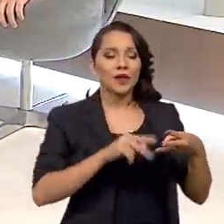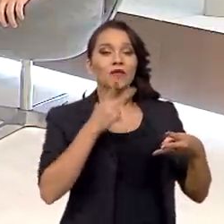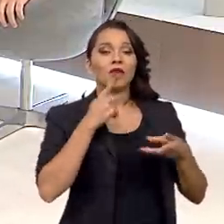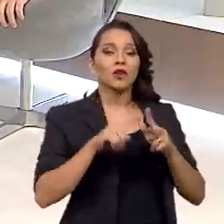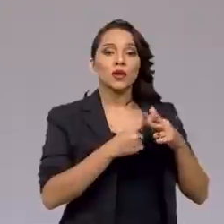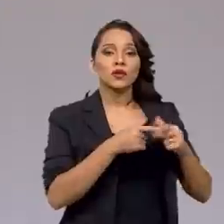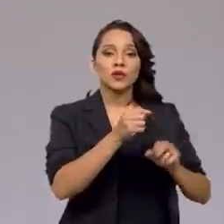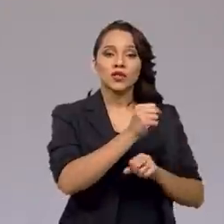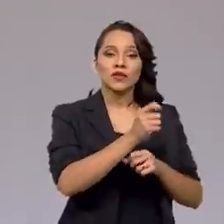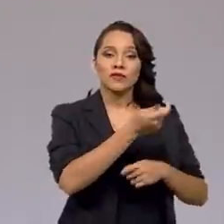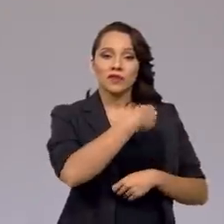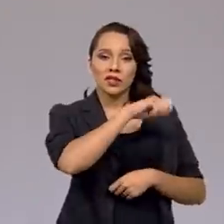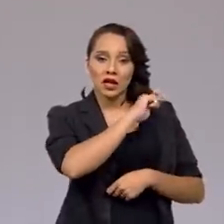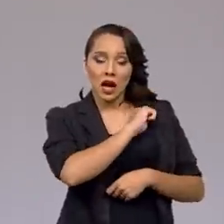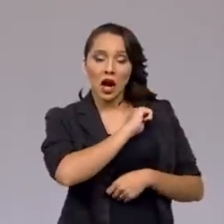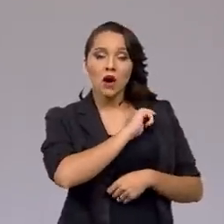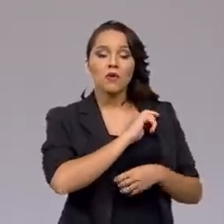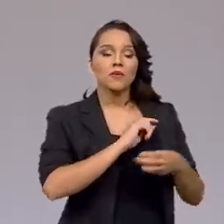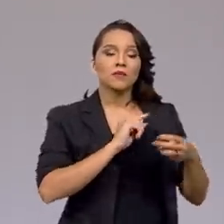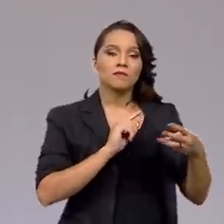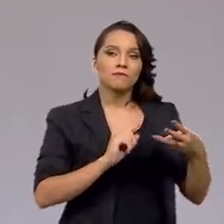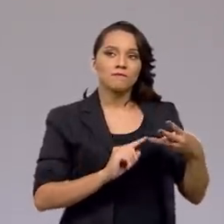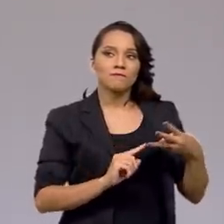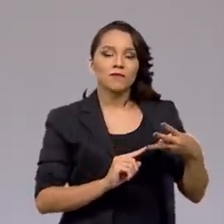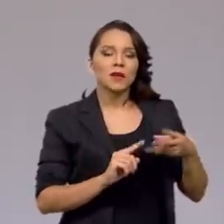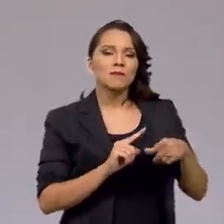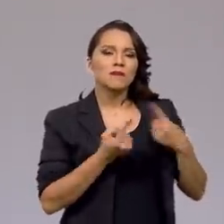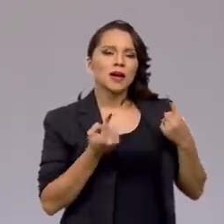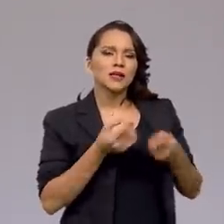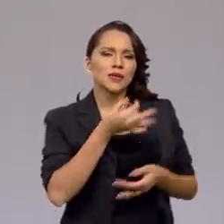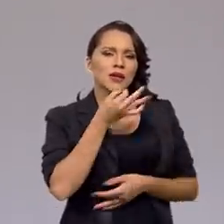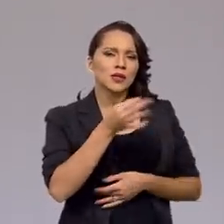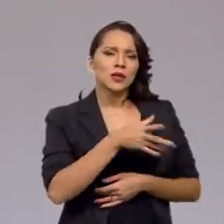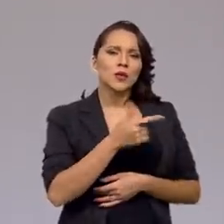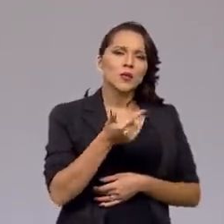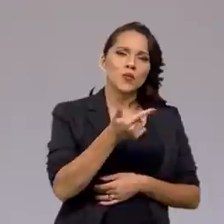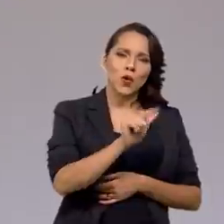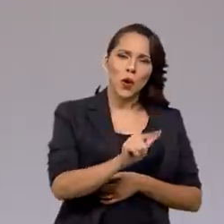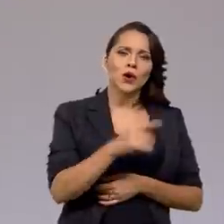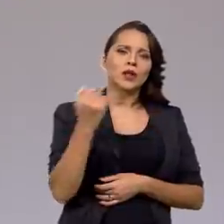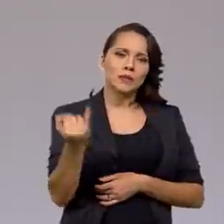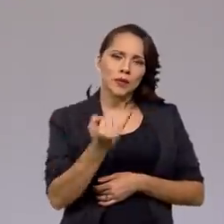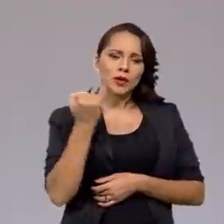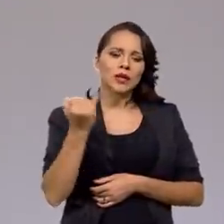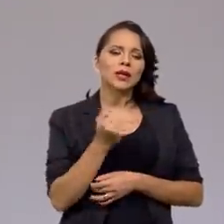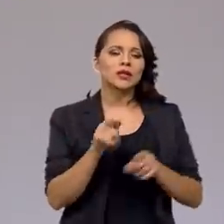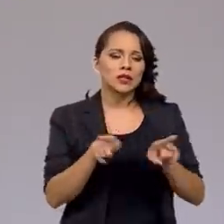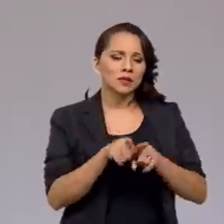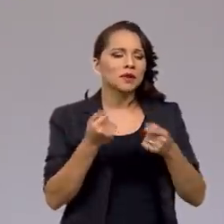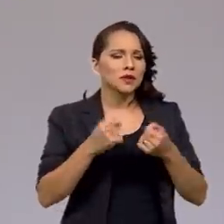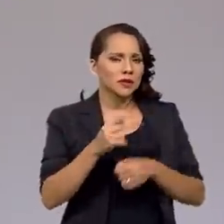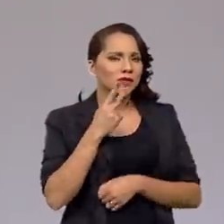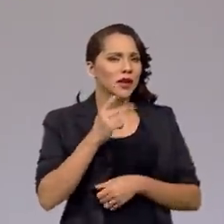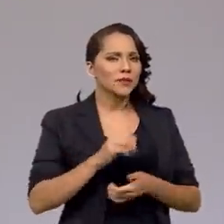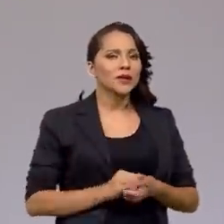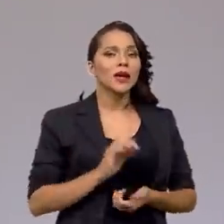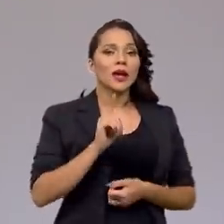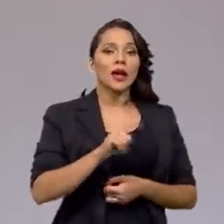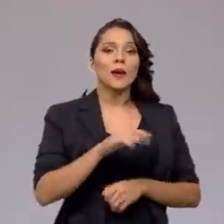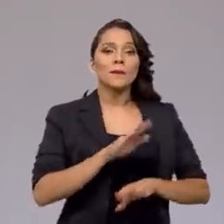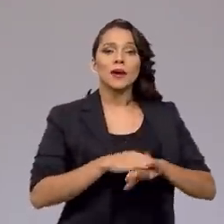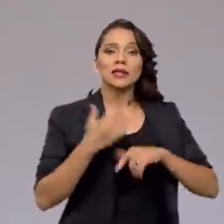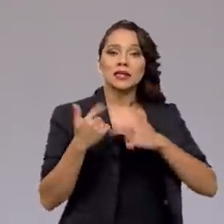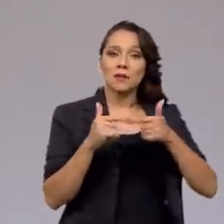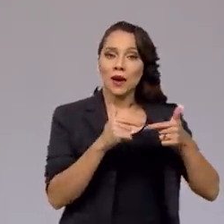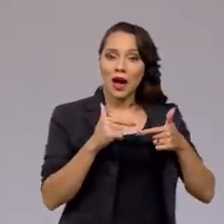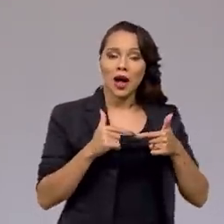ajuste fiscal e do saldo positivo no ano passado, mas creio que um outro elemento importante que a gente tem que destacar é a geração de